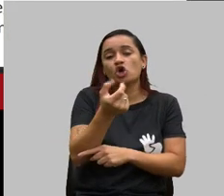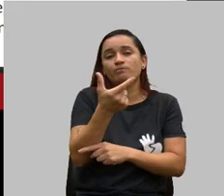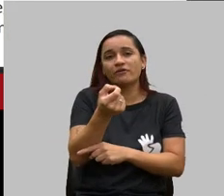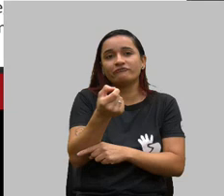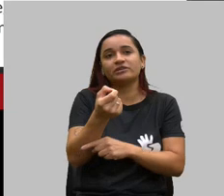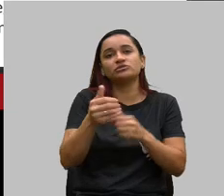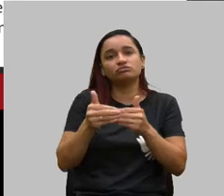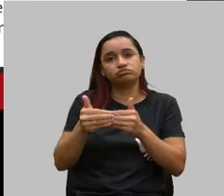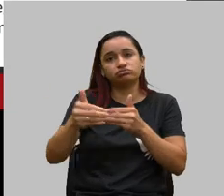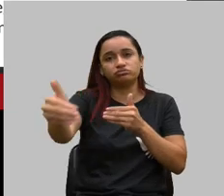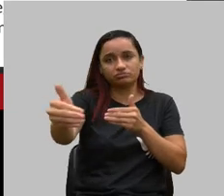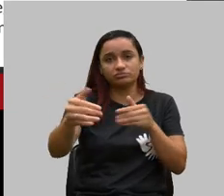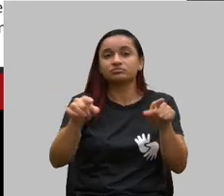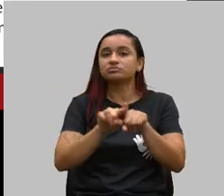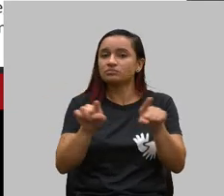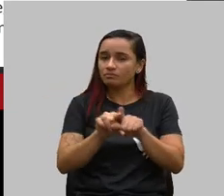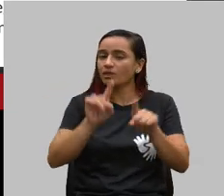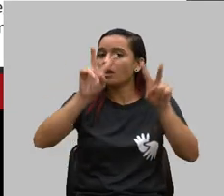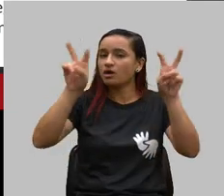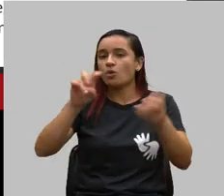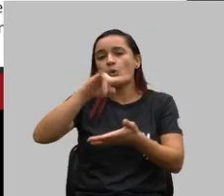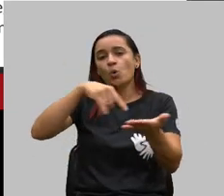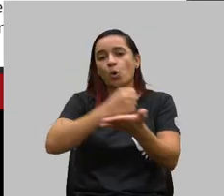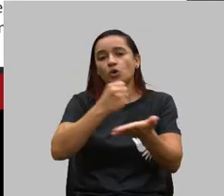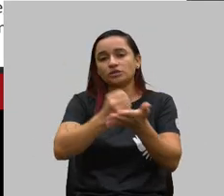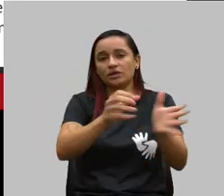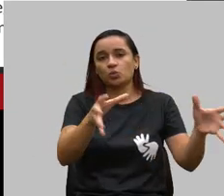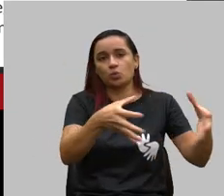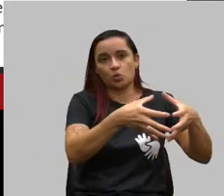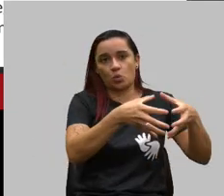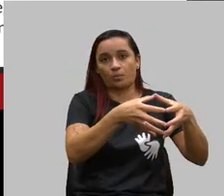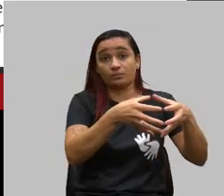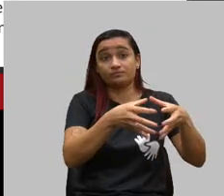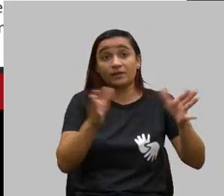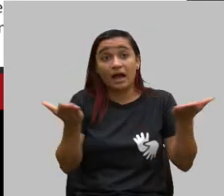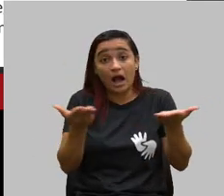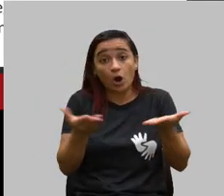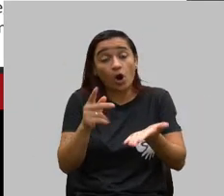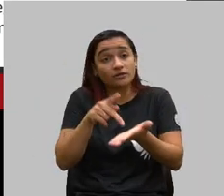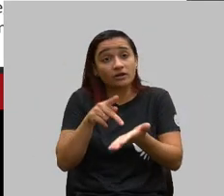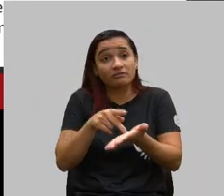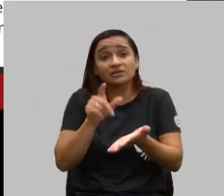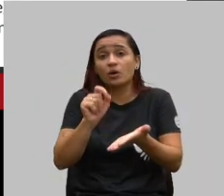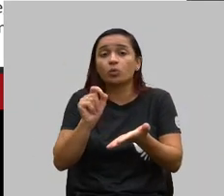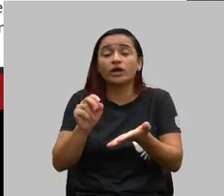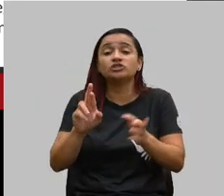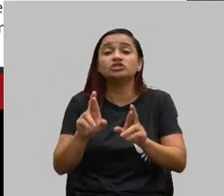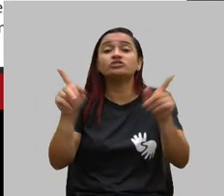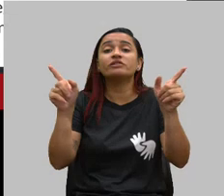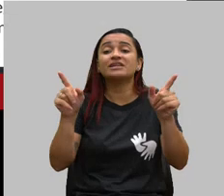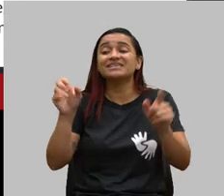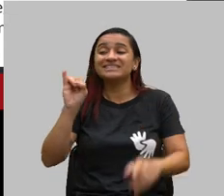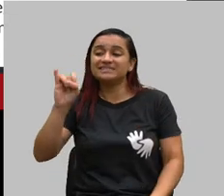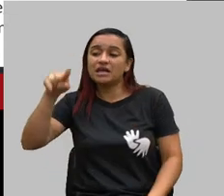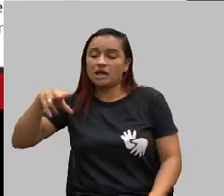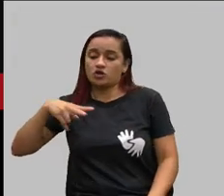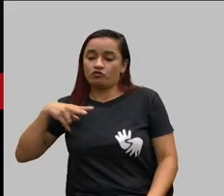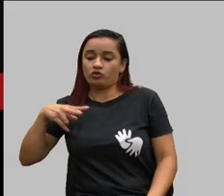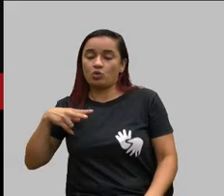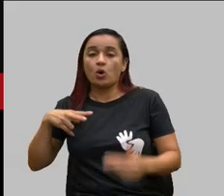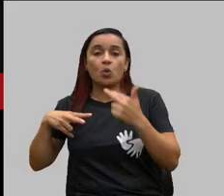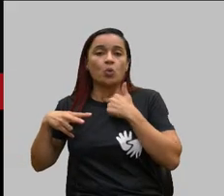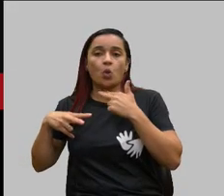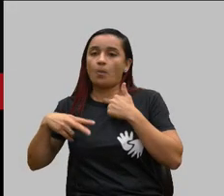se estende aos contratos coletivos na verdade a diferença é que no individual sequer pode haver a rescisão